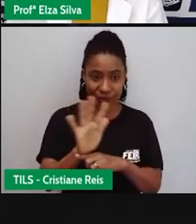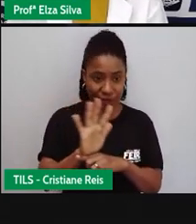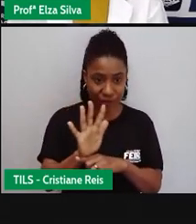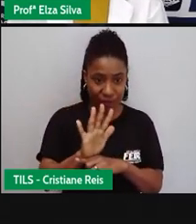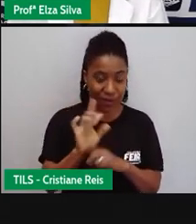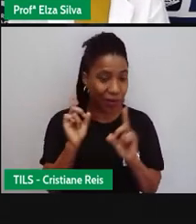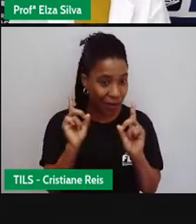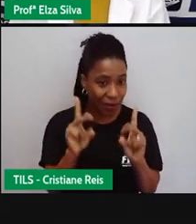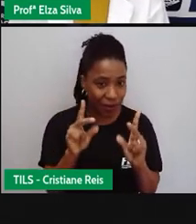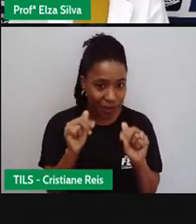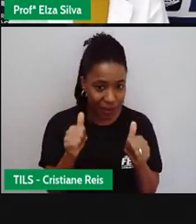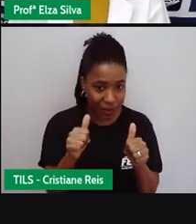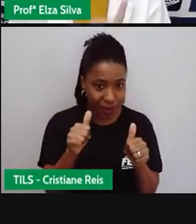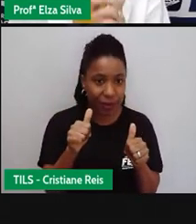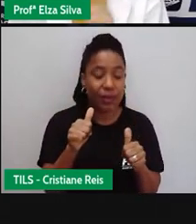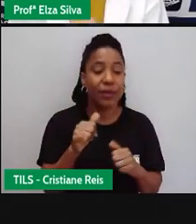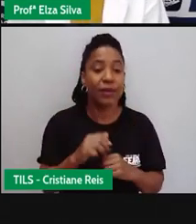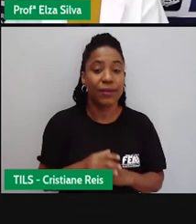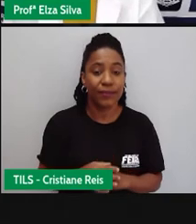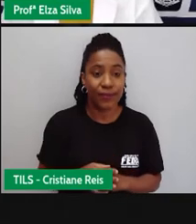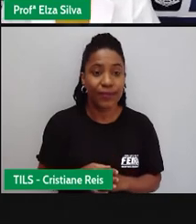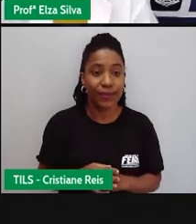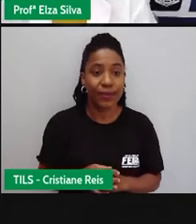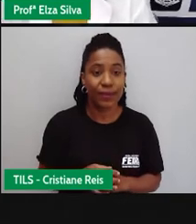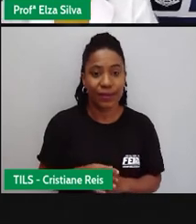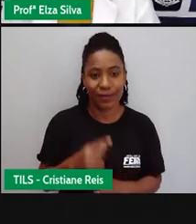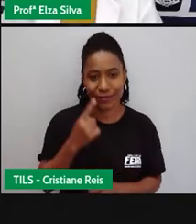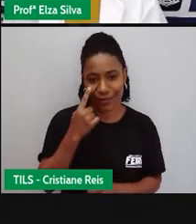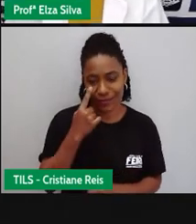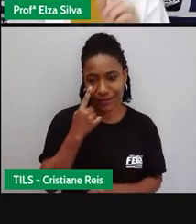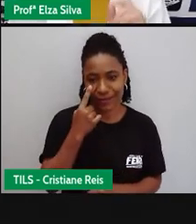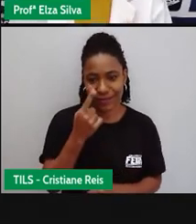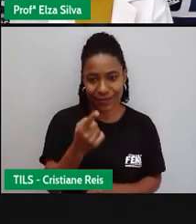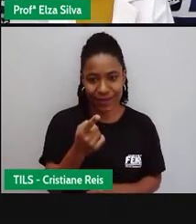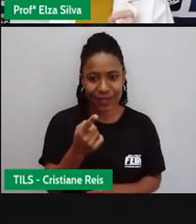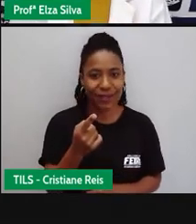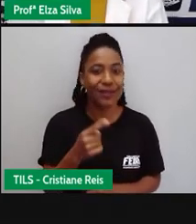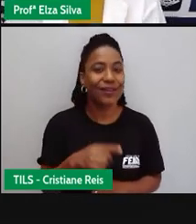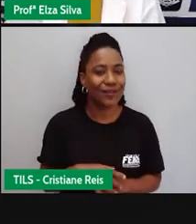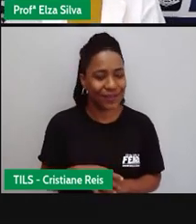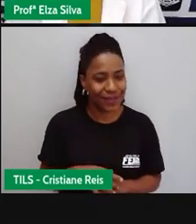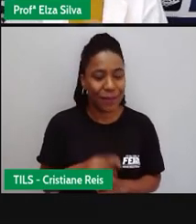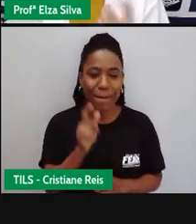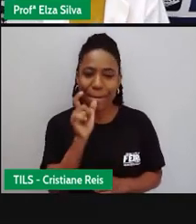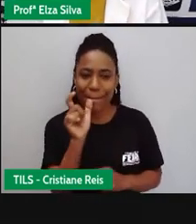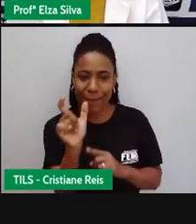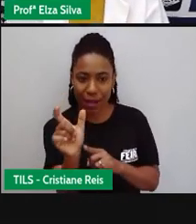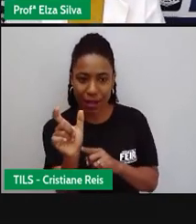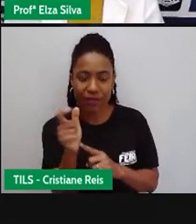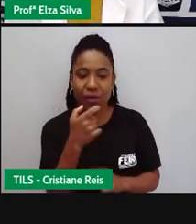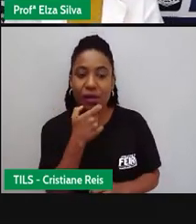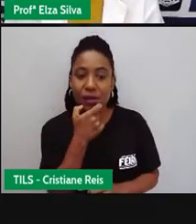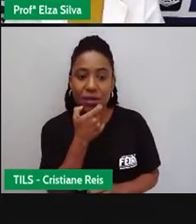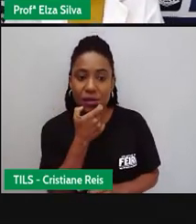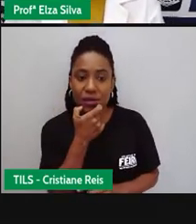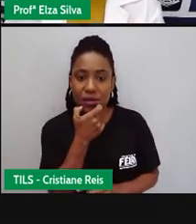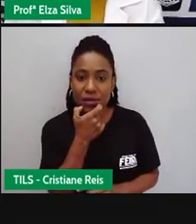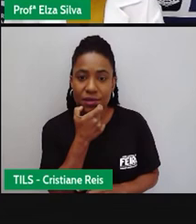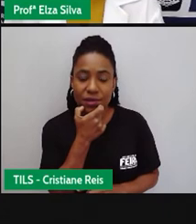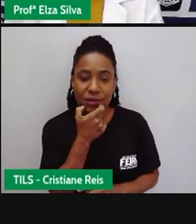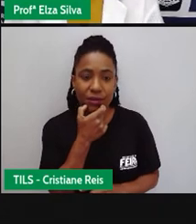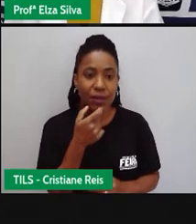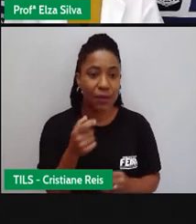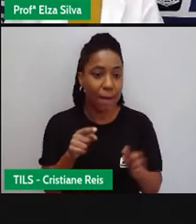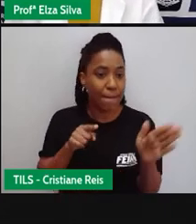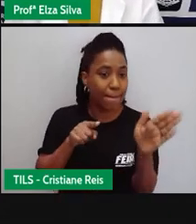students? So W8 questions São aquelas palavrinhas do inglês Que nós utilizamos para construir